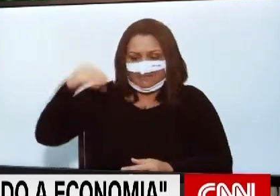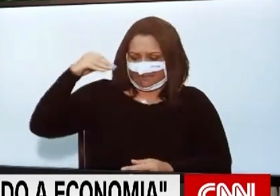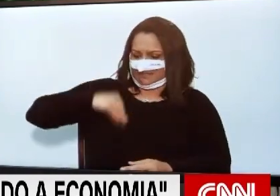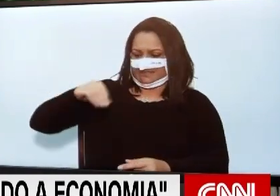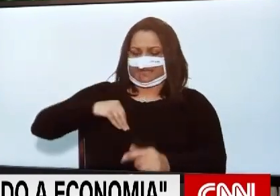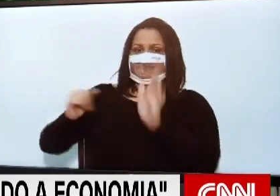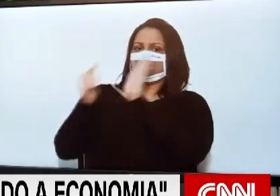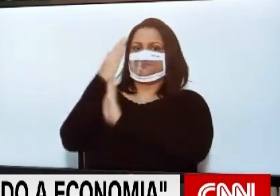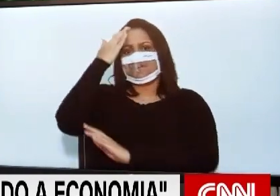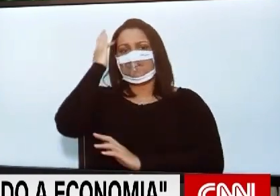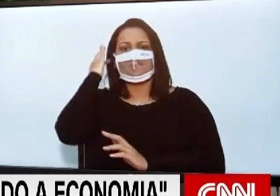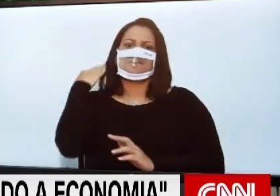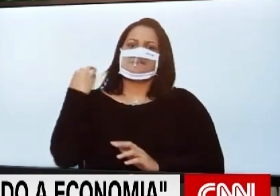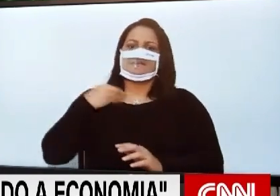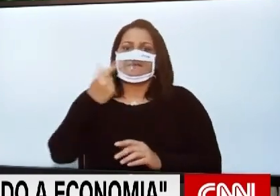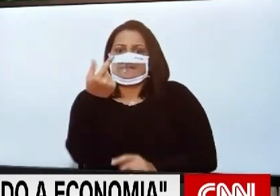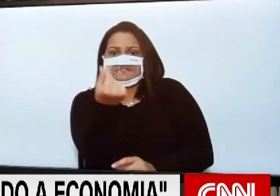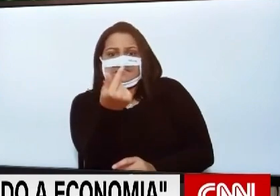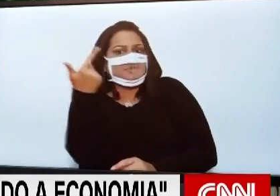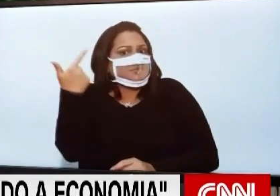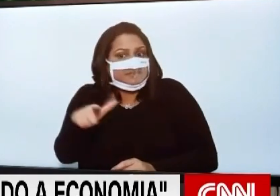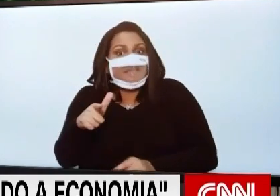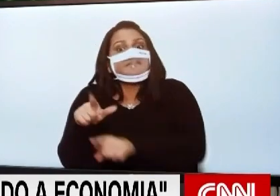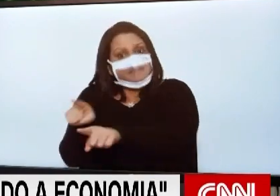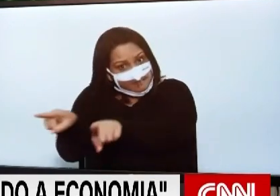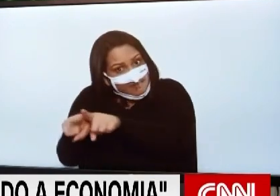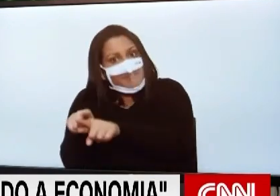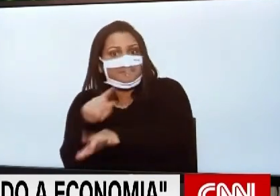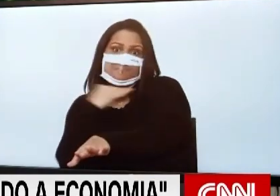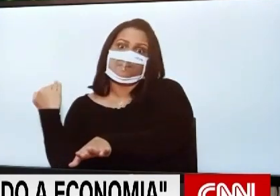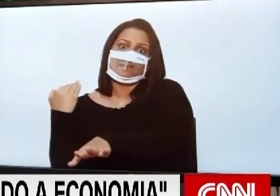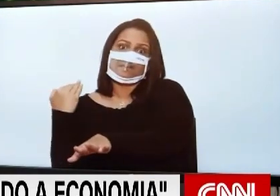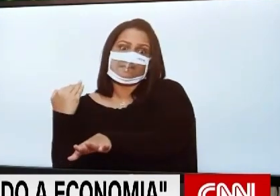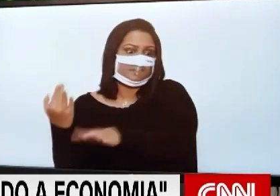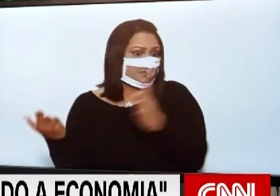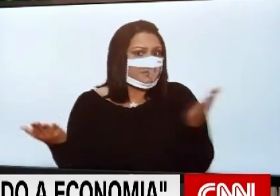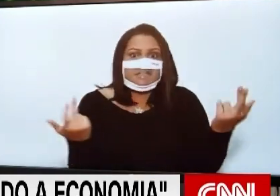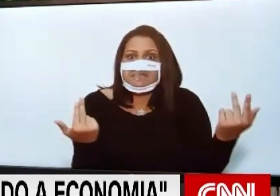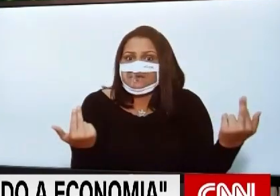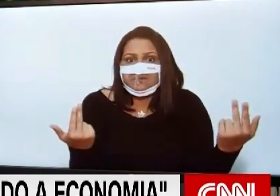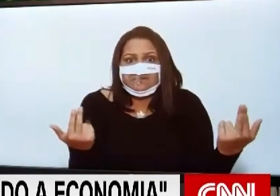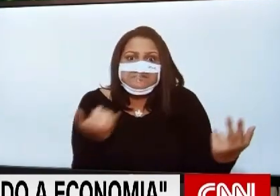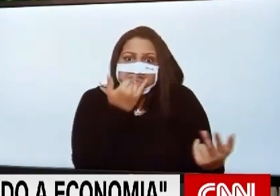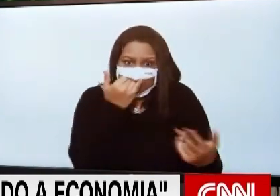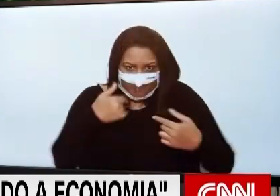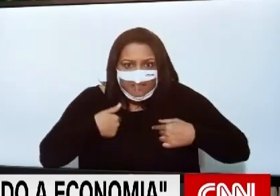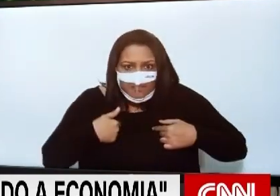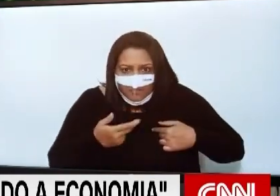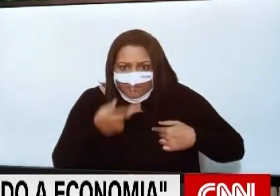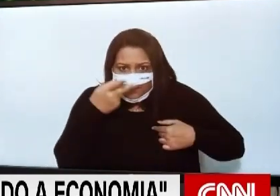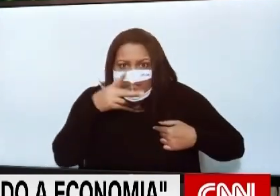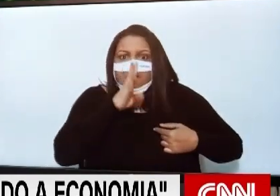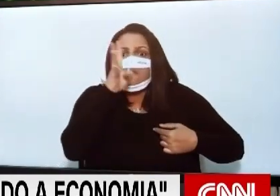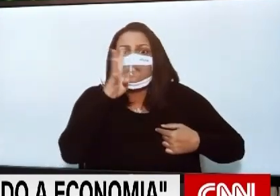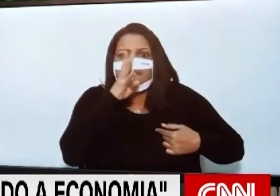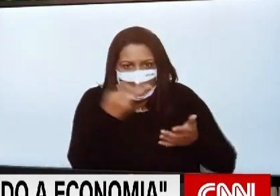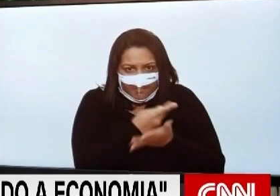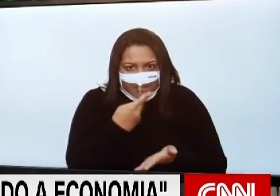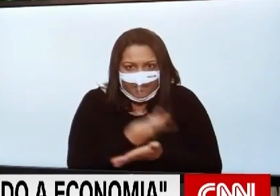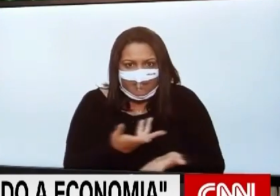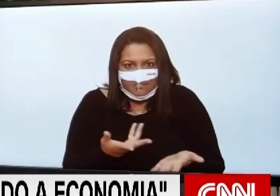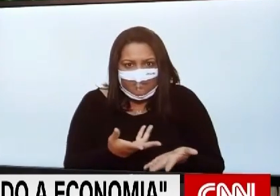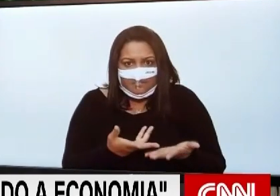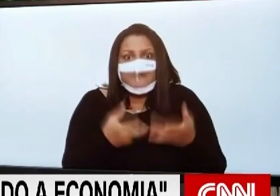e mata mais que o próprio vírus. Será que está difícil? Será que eu estou errando falar isso daí? Eu tenho que ter mais